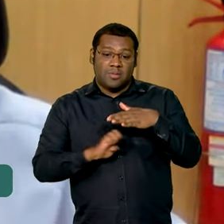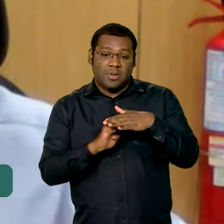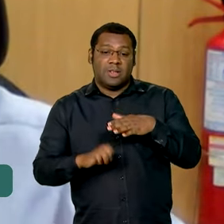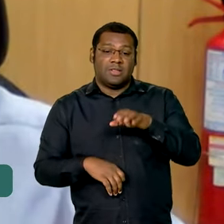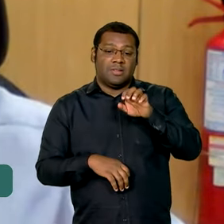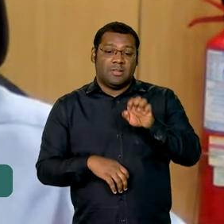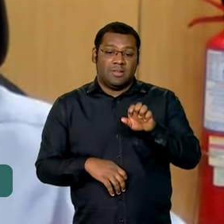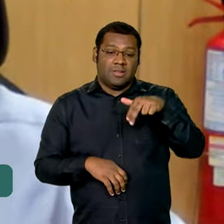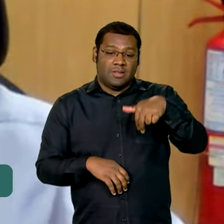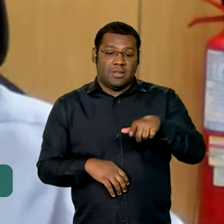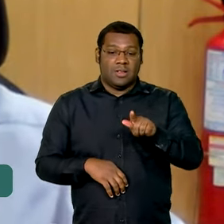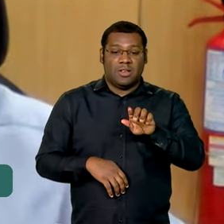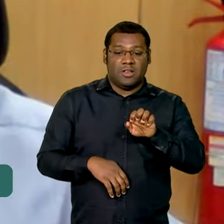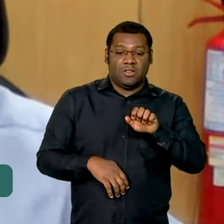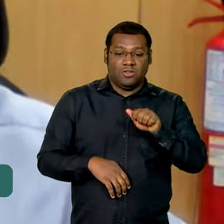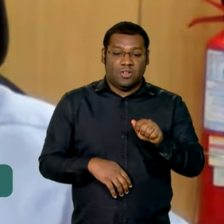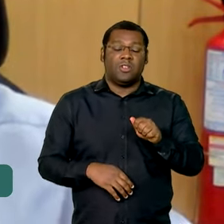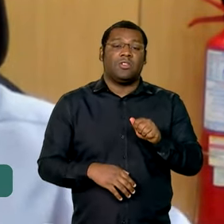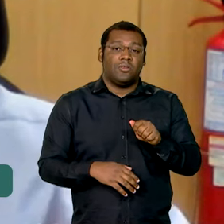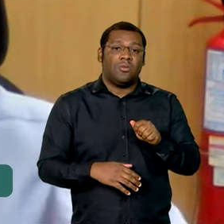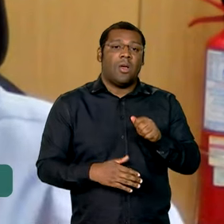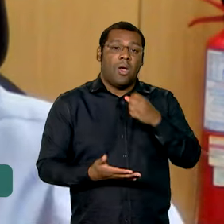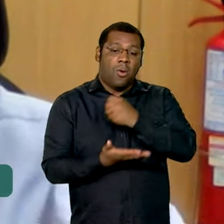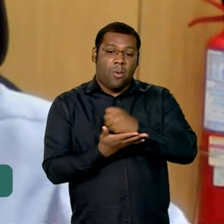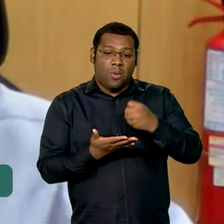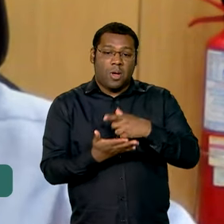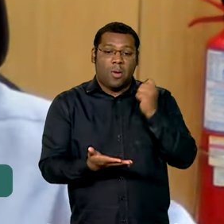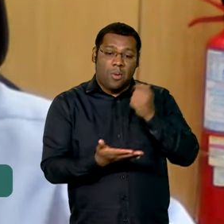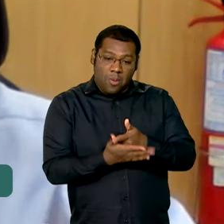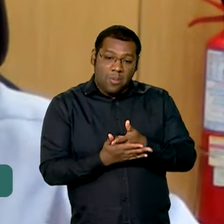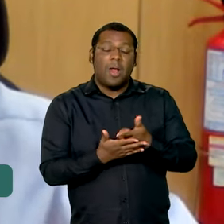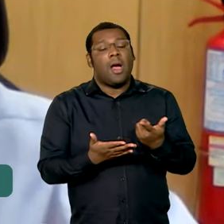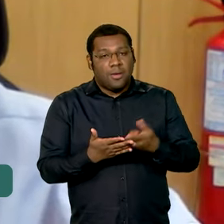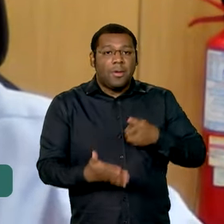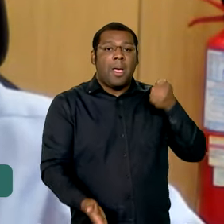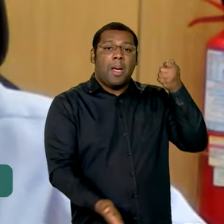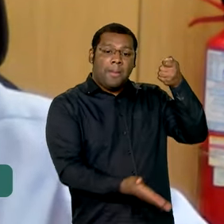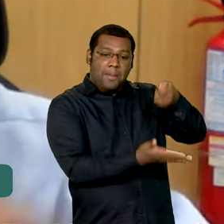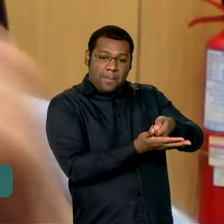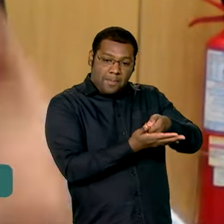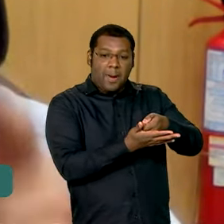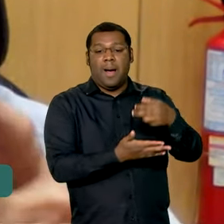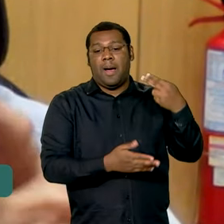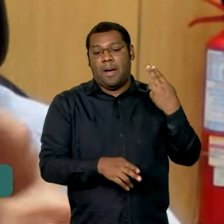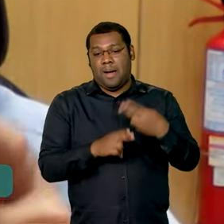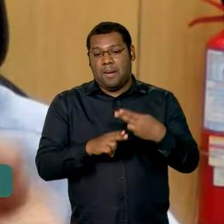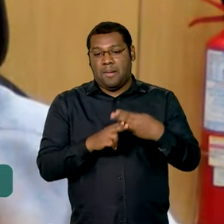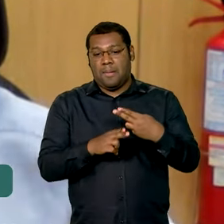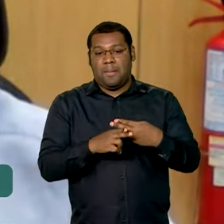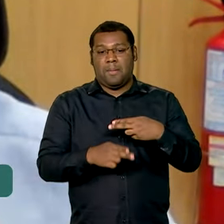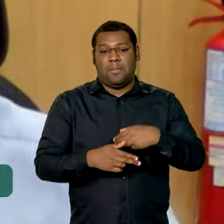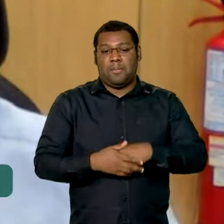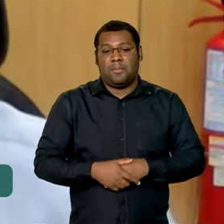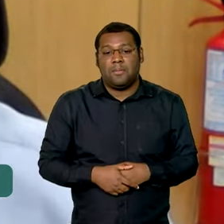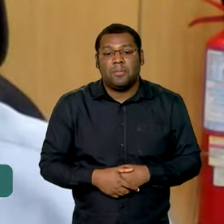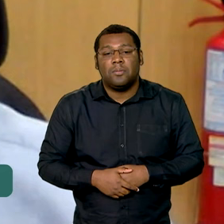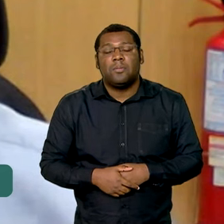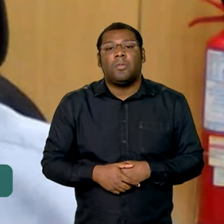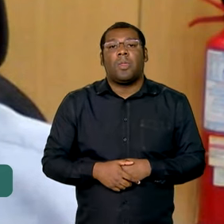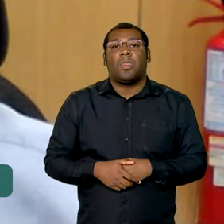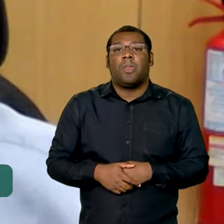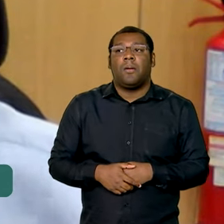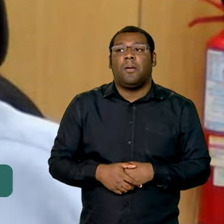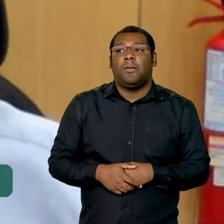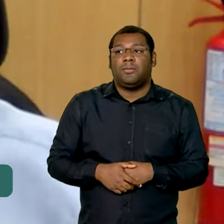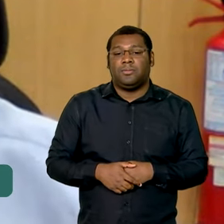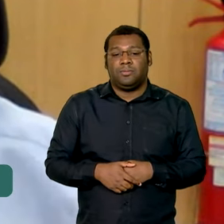portanto vai dar à Caixa Econômica o dinheiro referente ao contrato como um todo, eu fico com esse contrato aqui